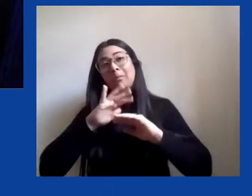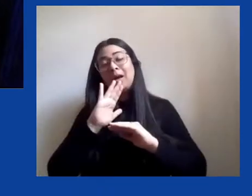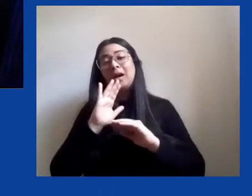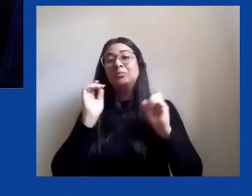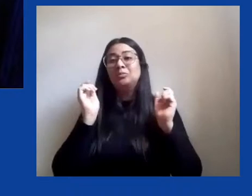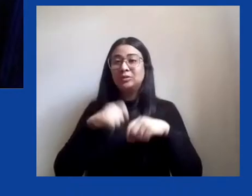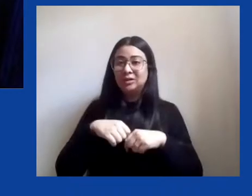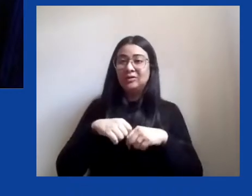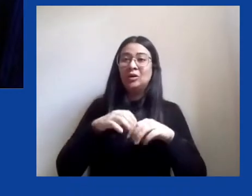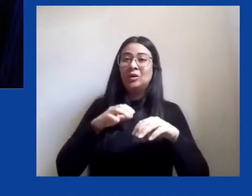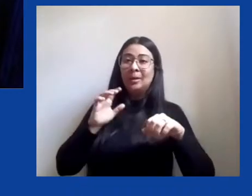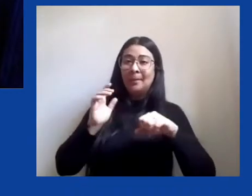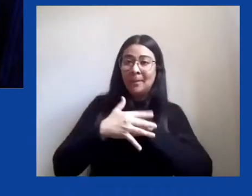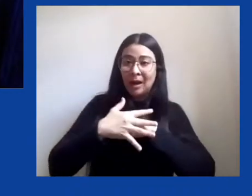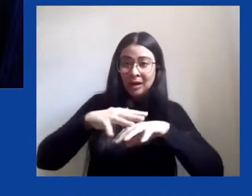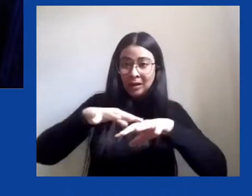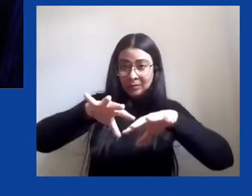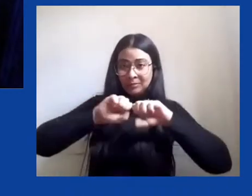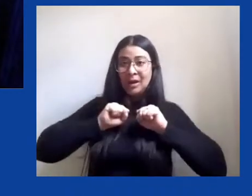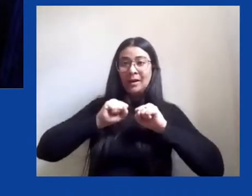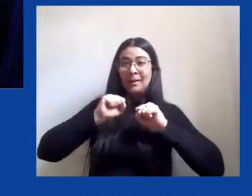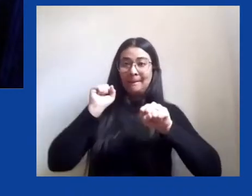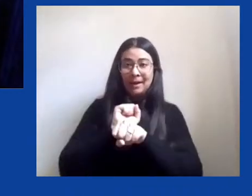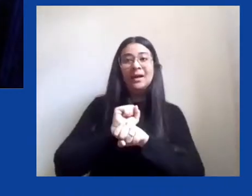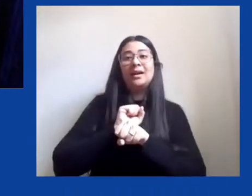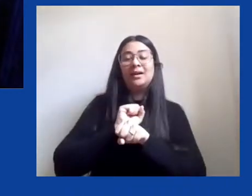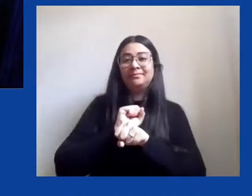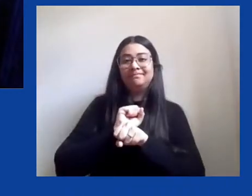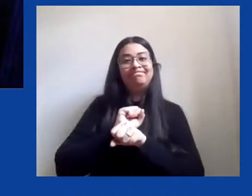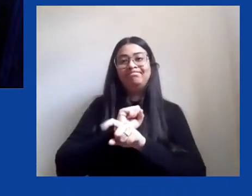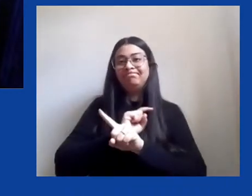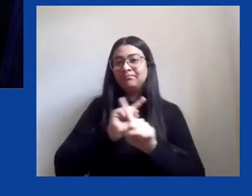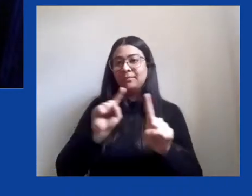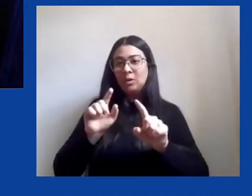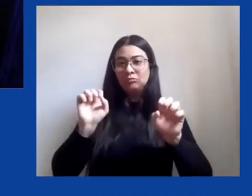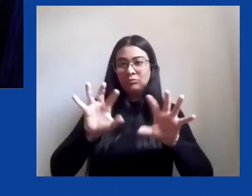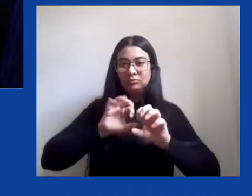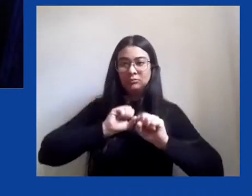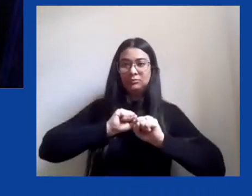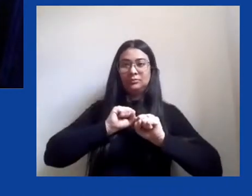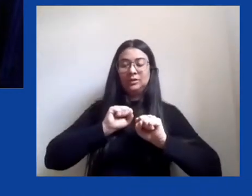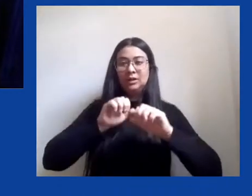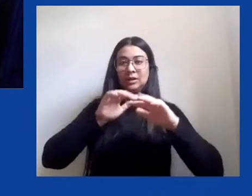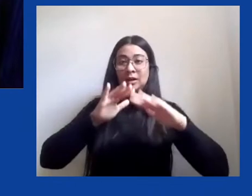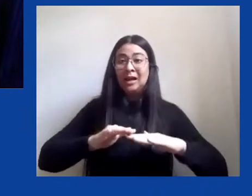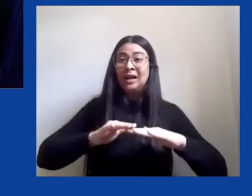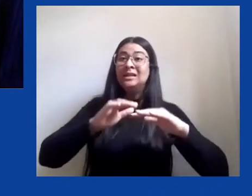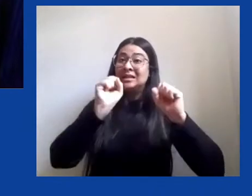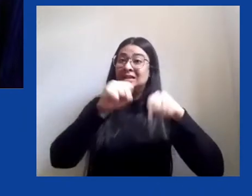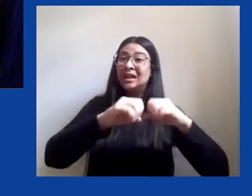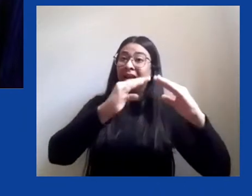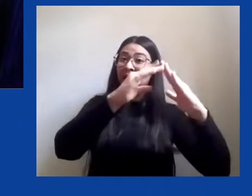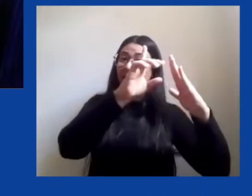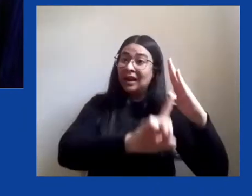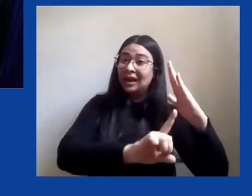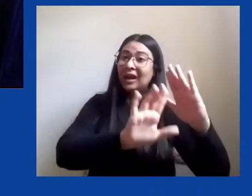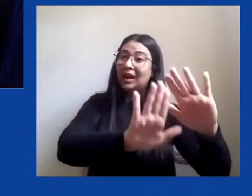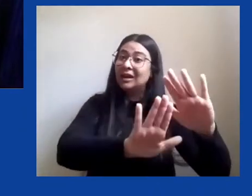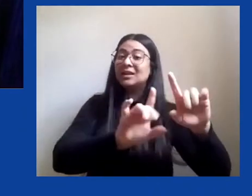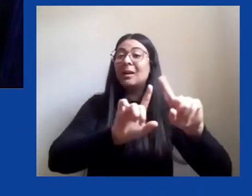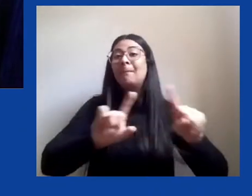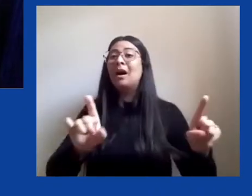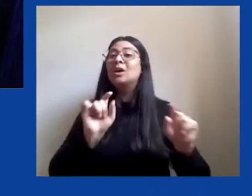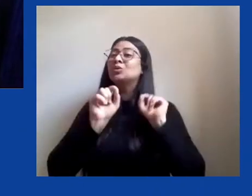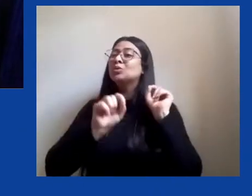o avanço do vírus. Faz todo sentido a campanha Fique em Casa. A pergunta que não quer calar